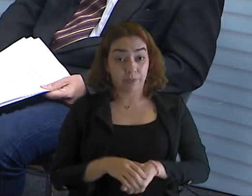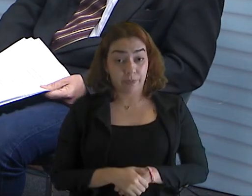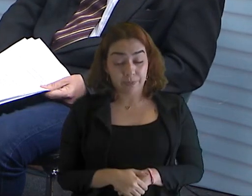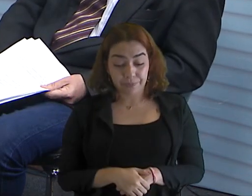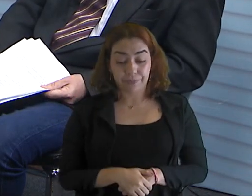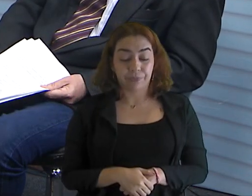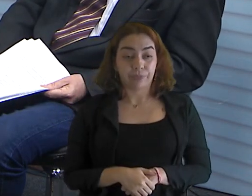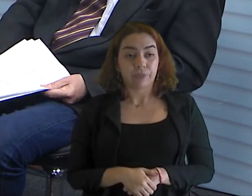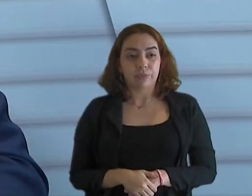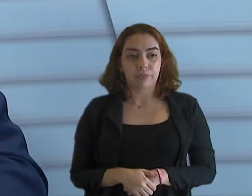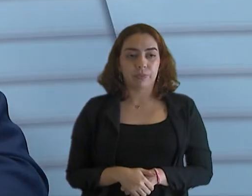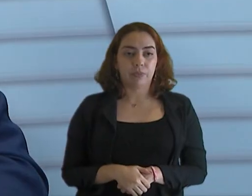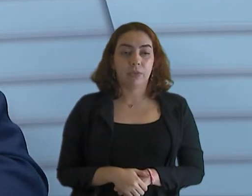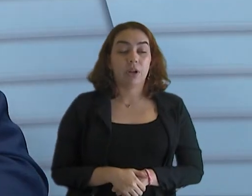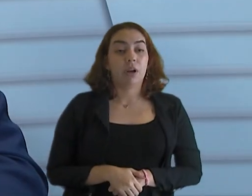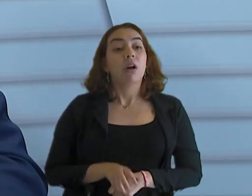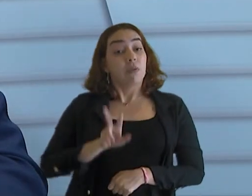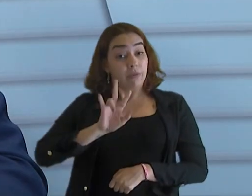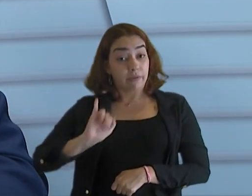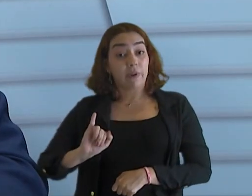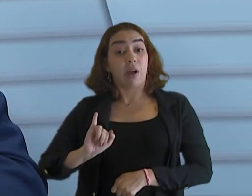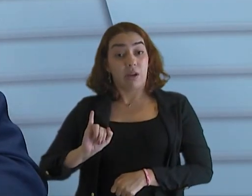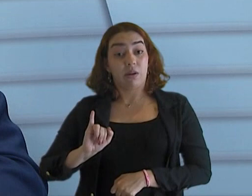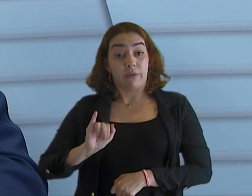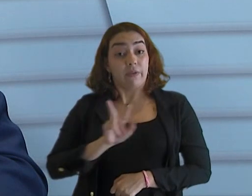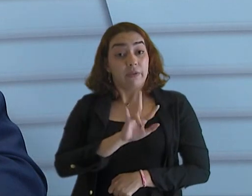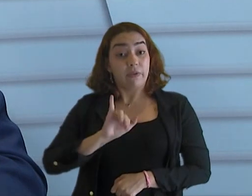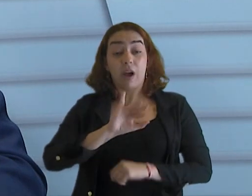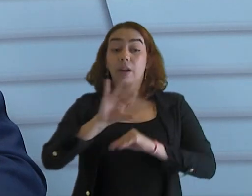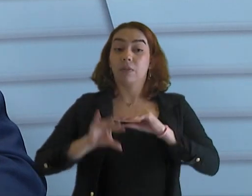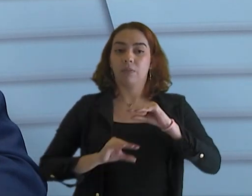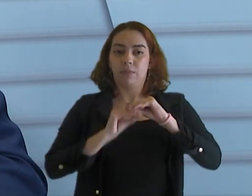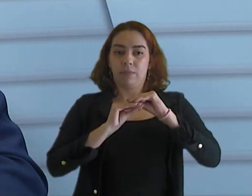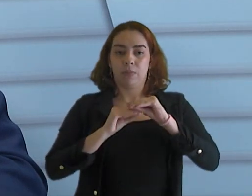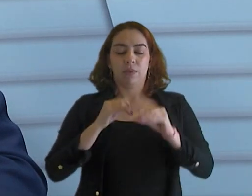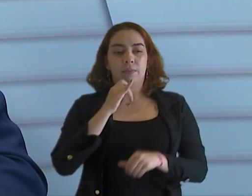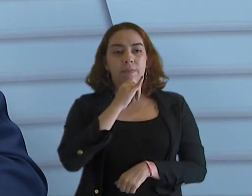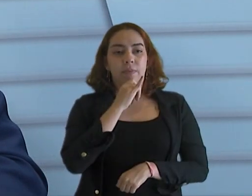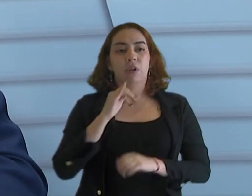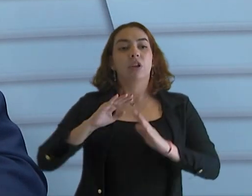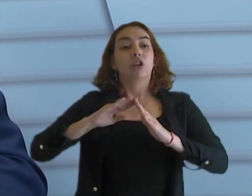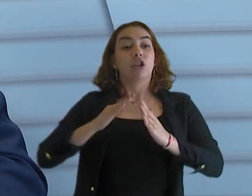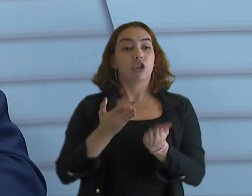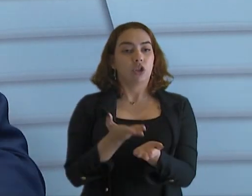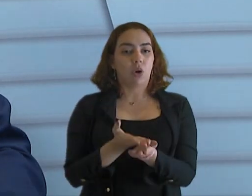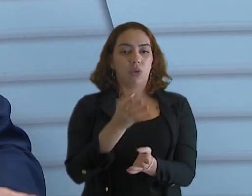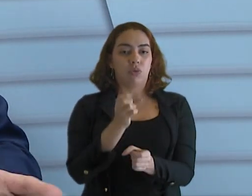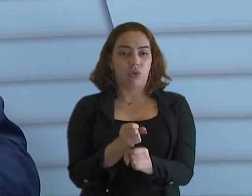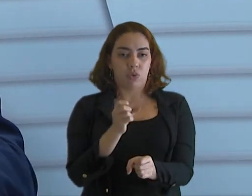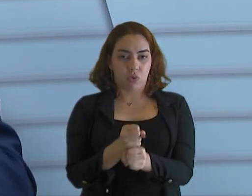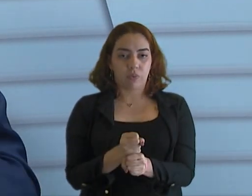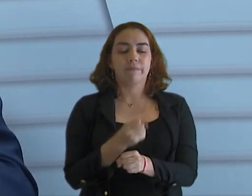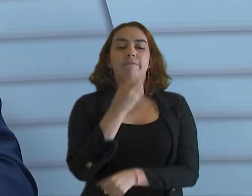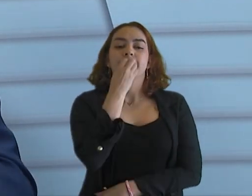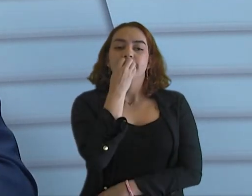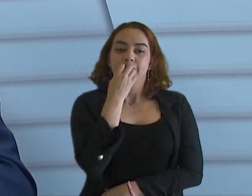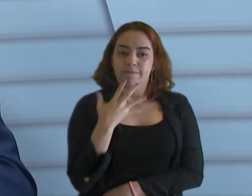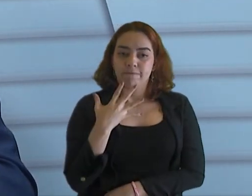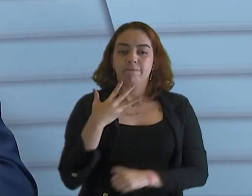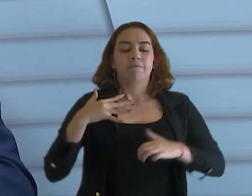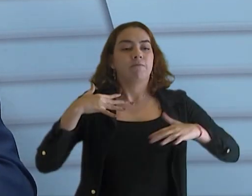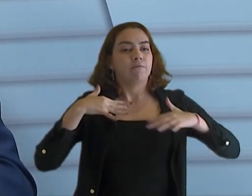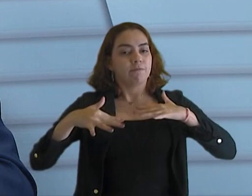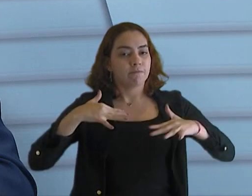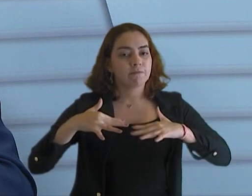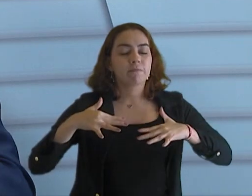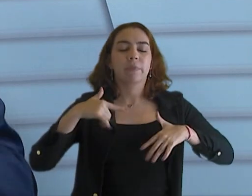Sim, não só vai continuar, como vai aprofundar. Então, temos aí, como eu disse, uma escola de contas bem atuante, já fazendo um trabalho fabuloso aí,